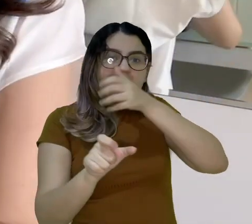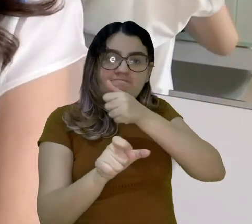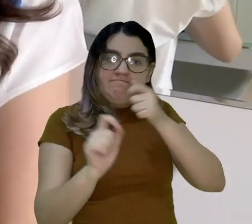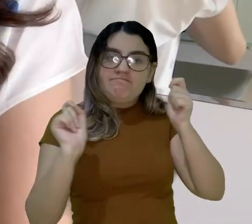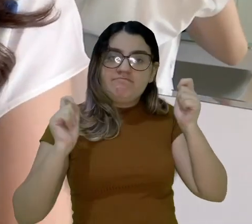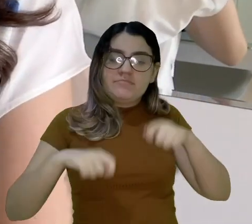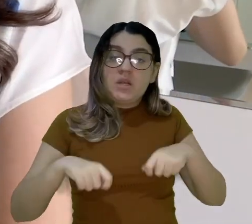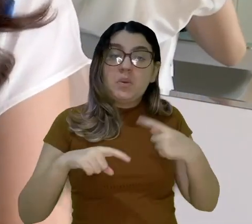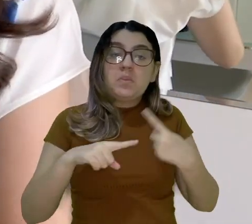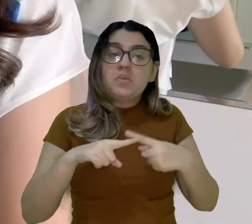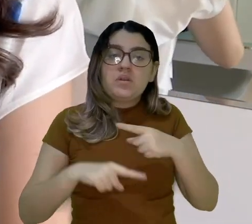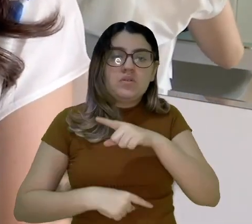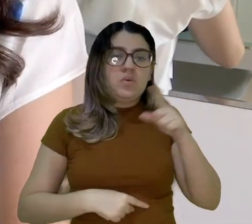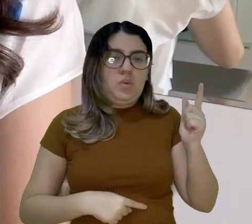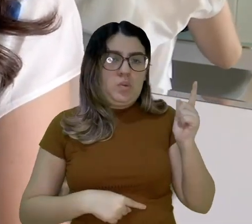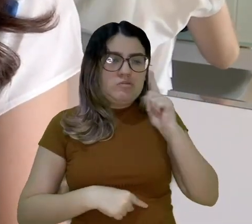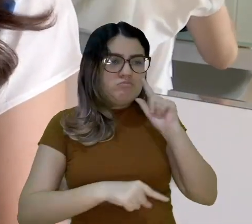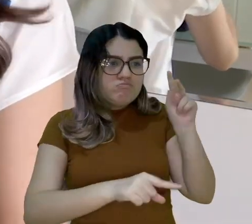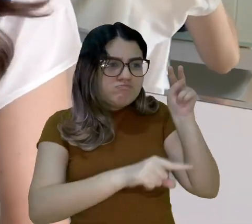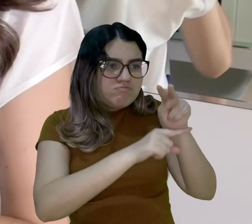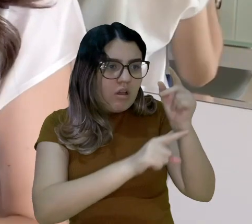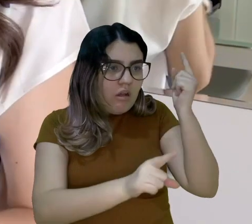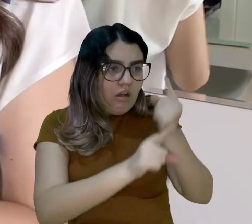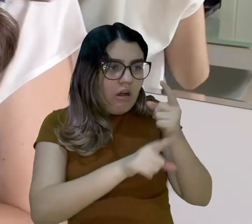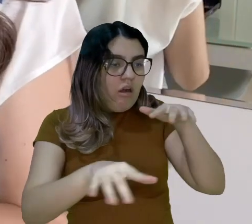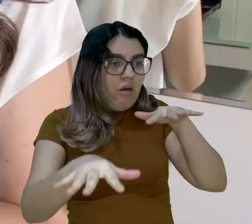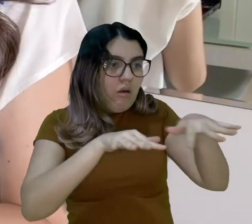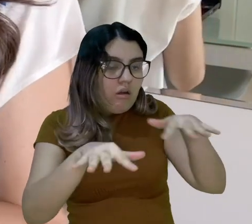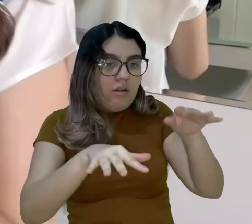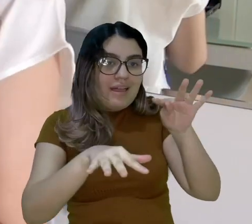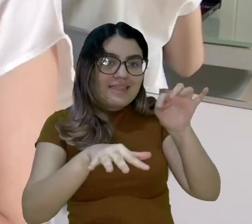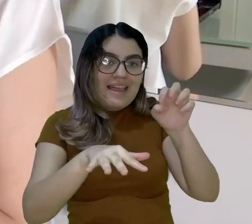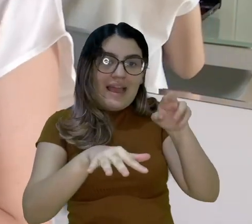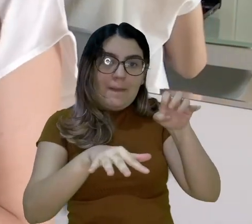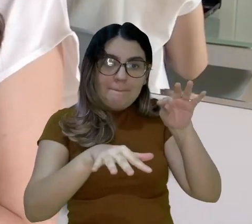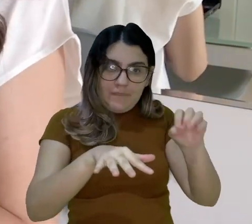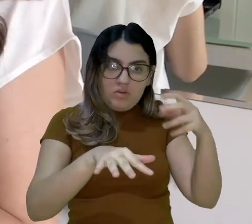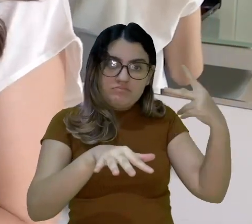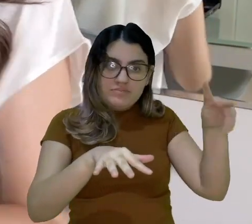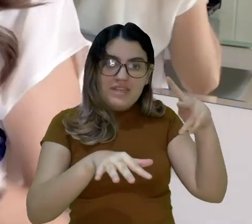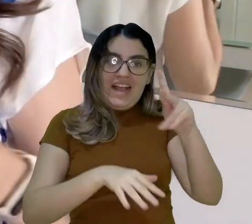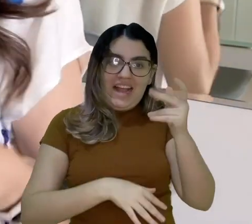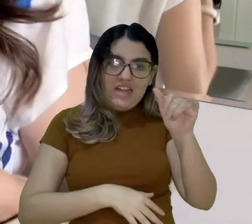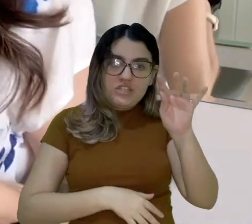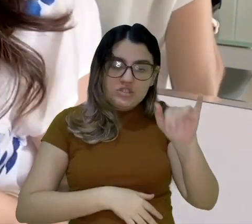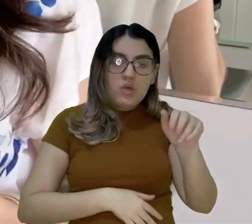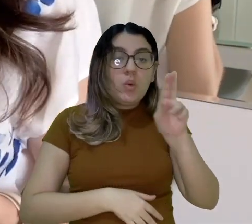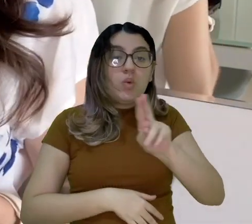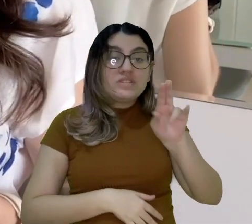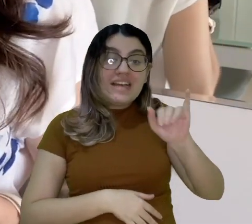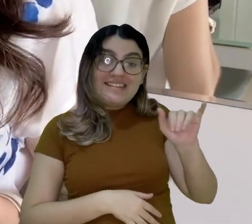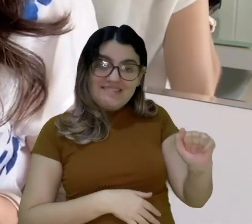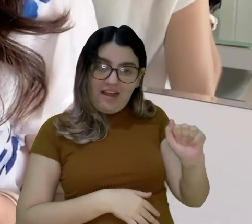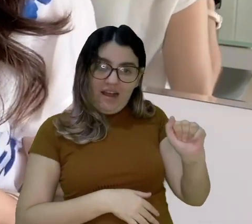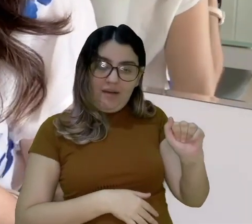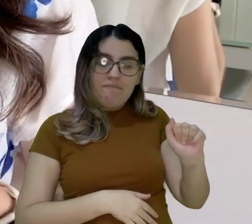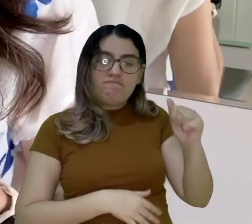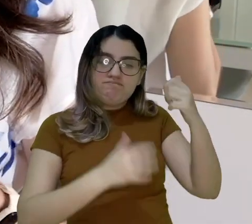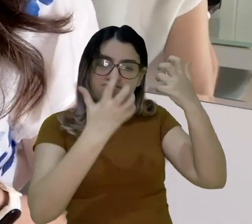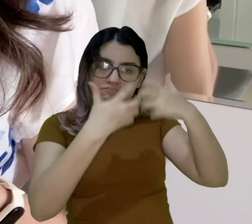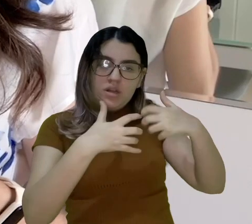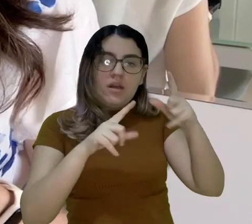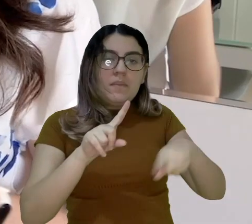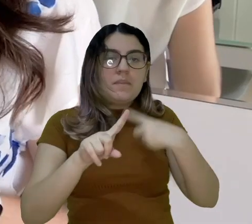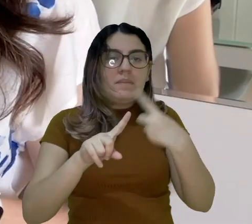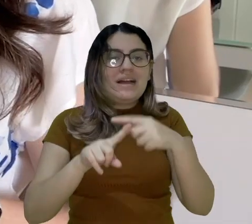salvar vidas. Isso porque eles conseguiram monitorar terremotos no Haiti utilizando inteligência artificial e